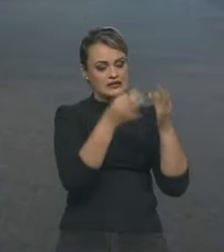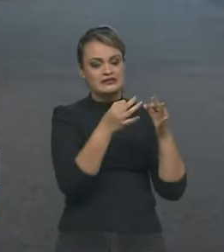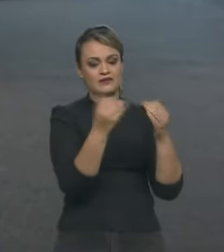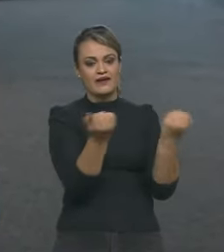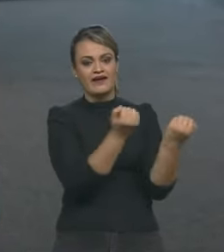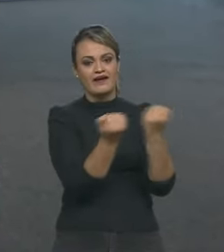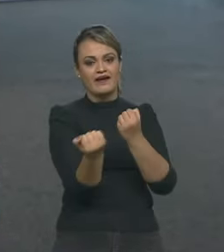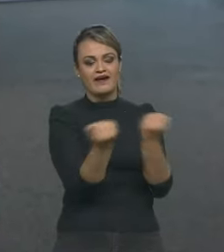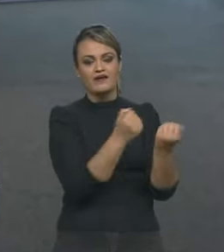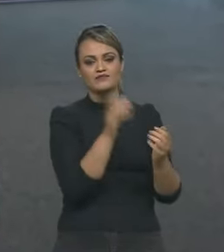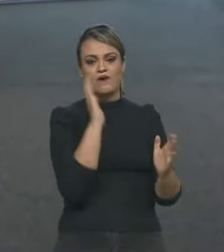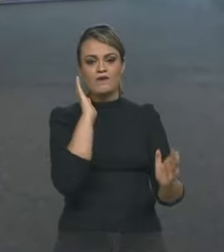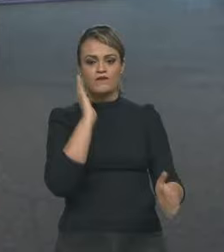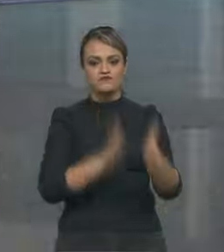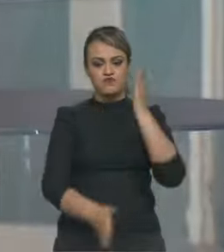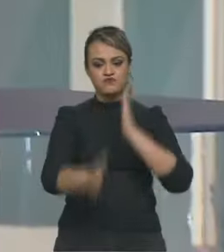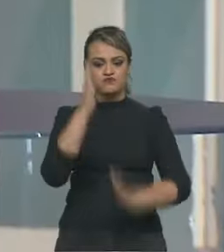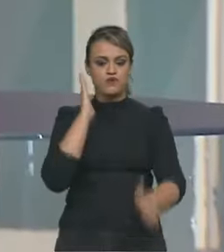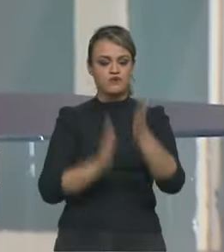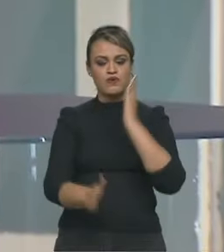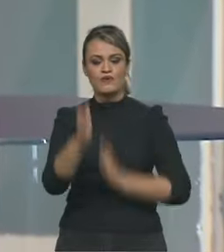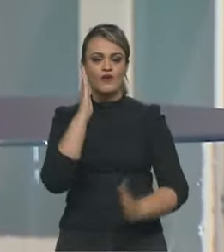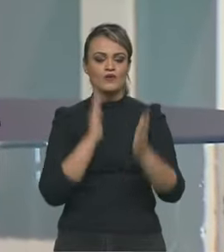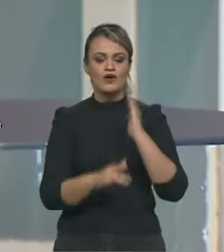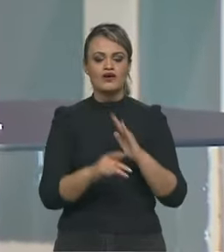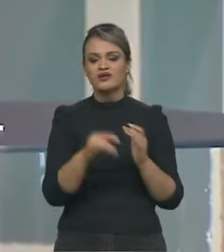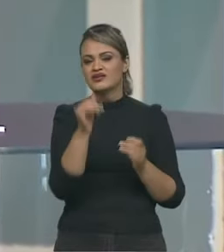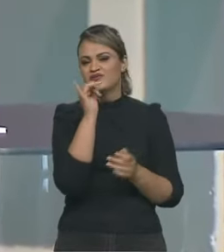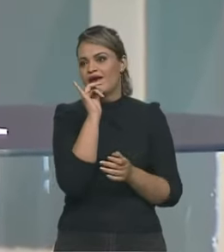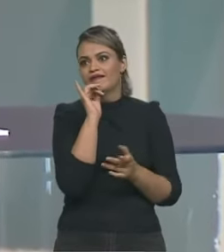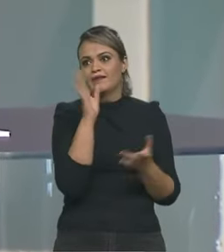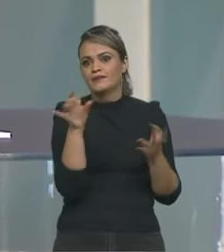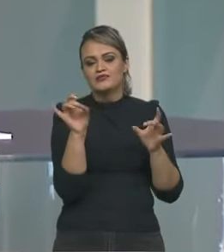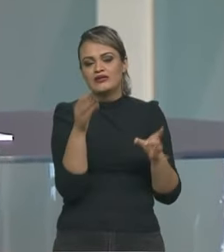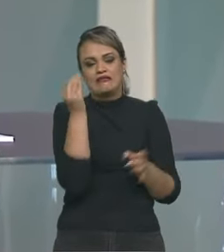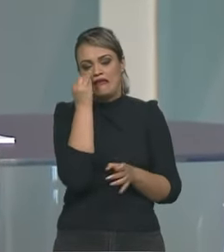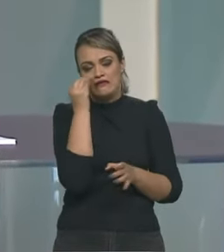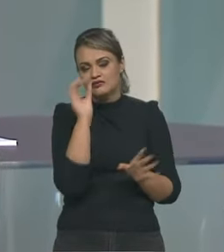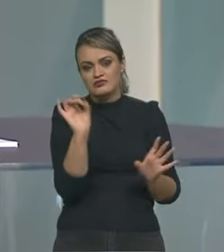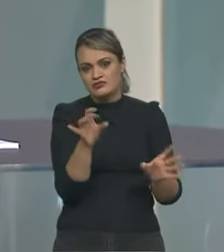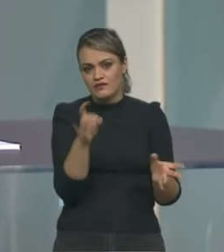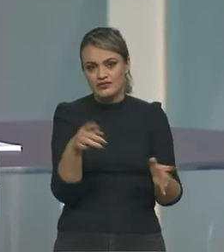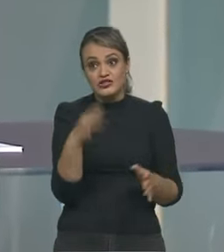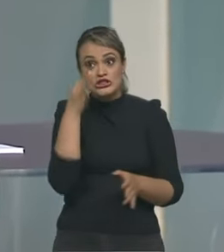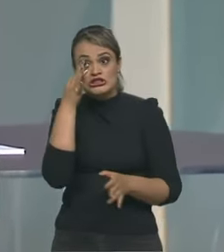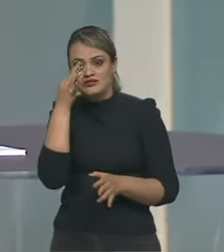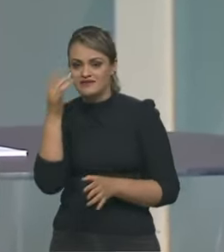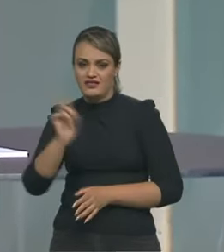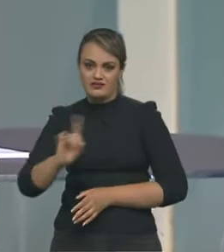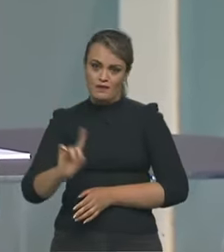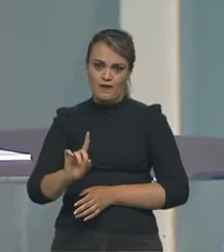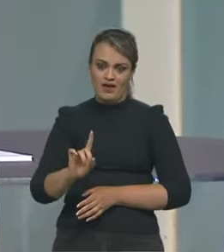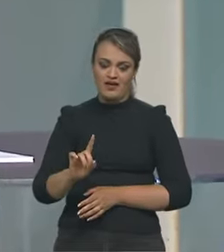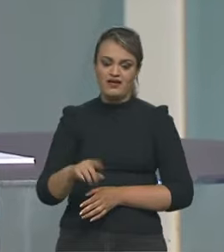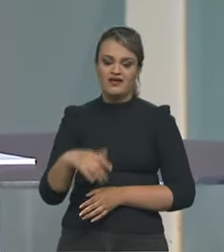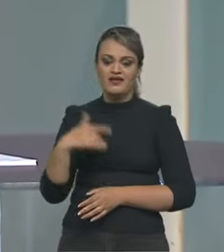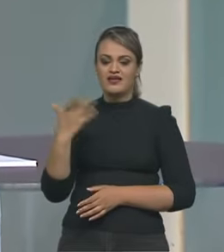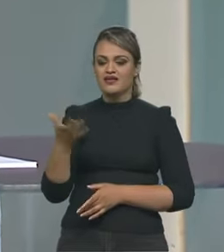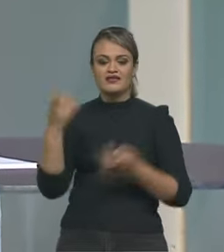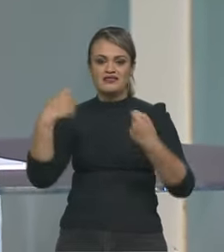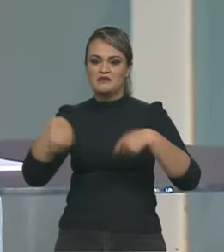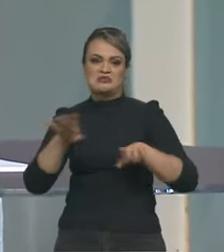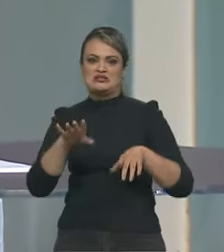o carro só na corrida mesmo. O resto tudo é simulador e você não precisa, talvez,